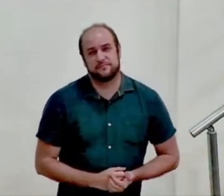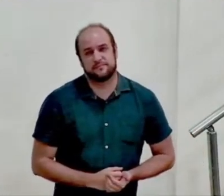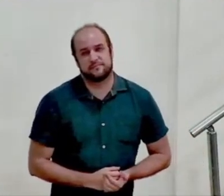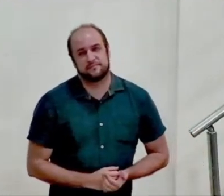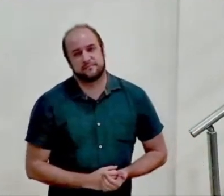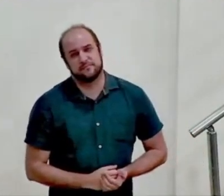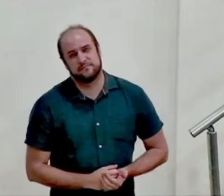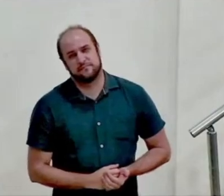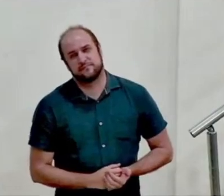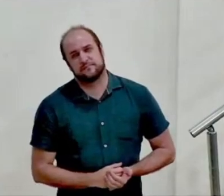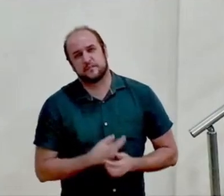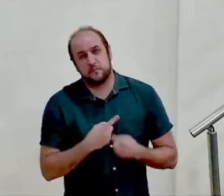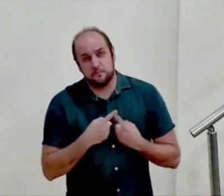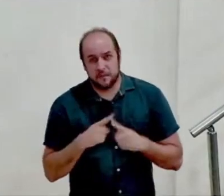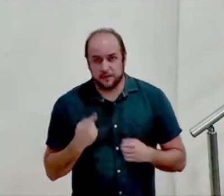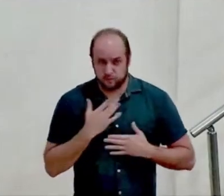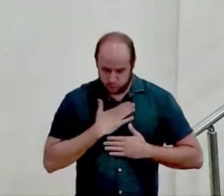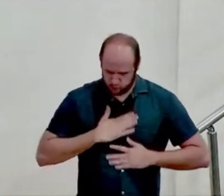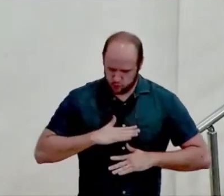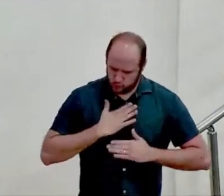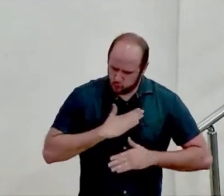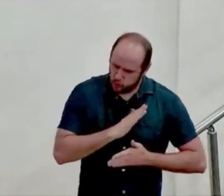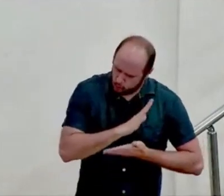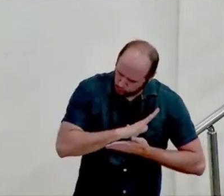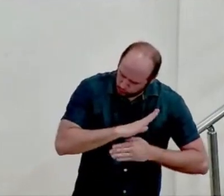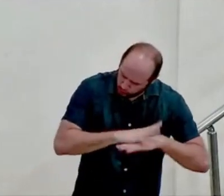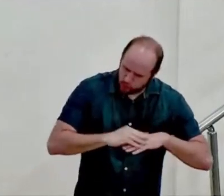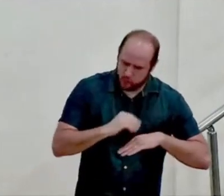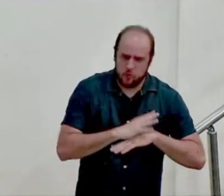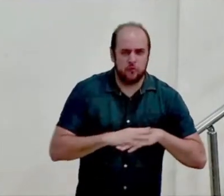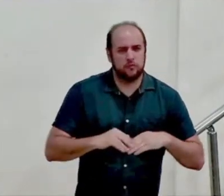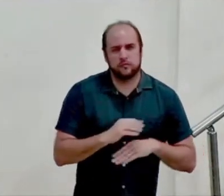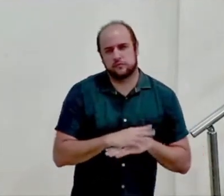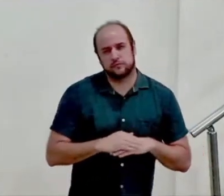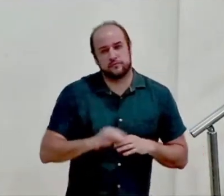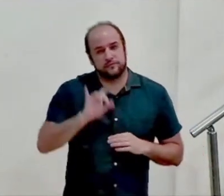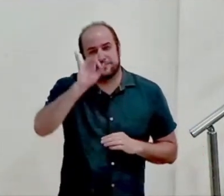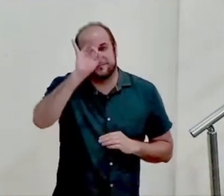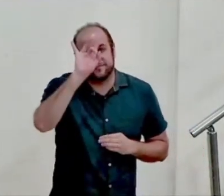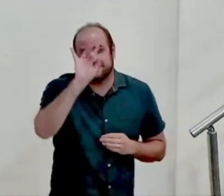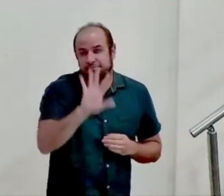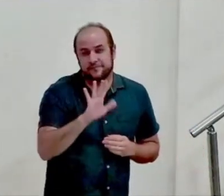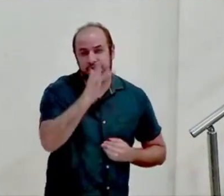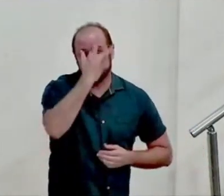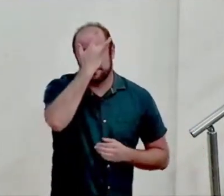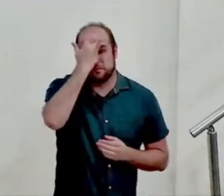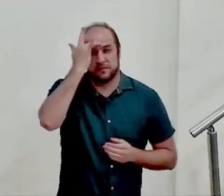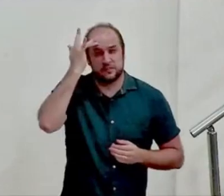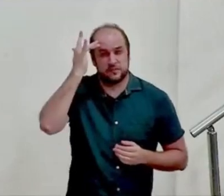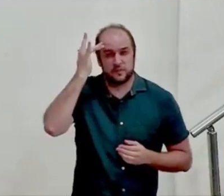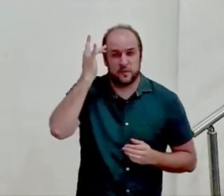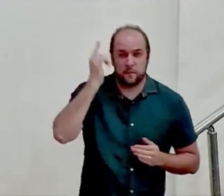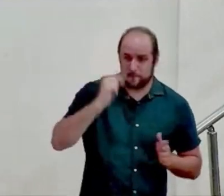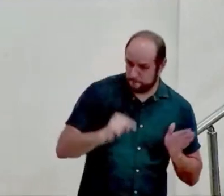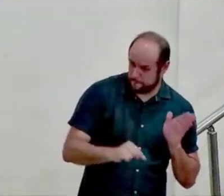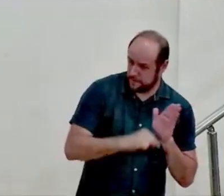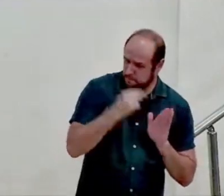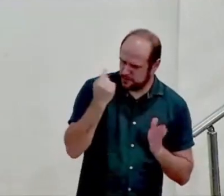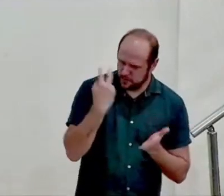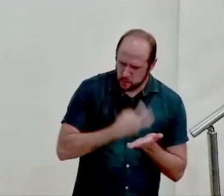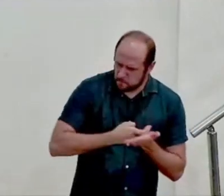mas o conforto é apenas para aqueles que são primeiramente humilhados e